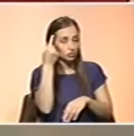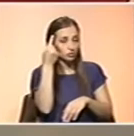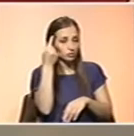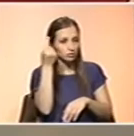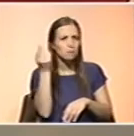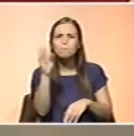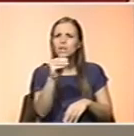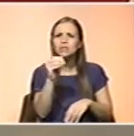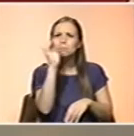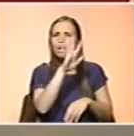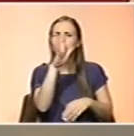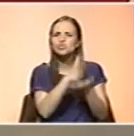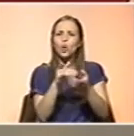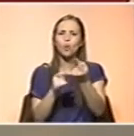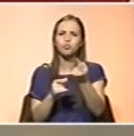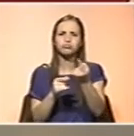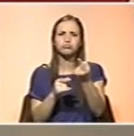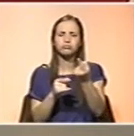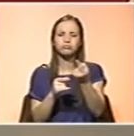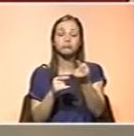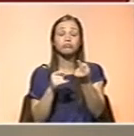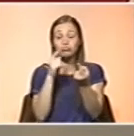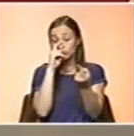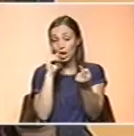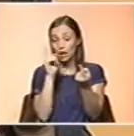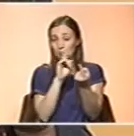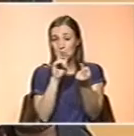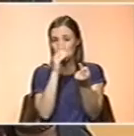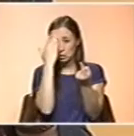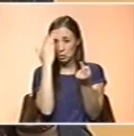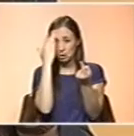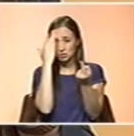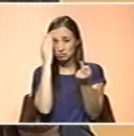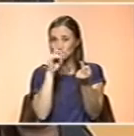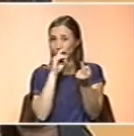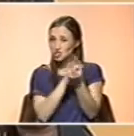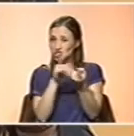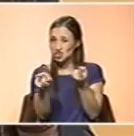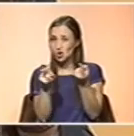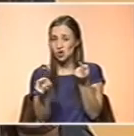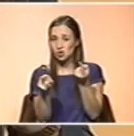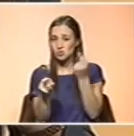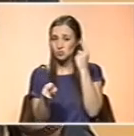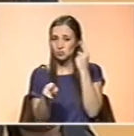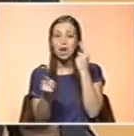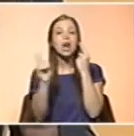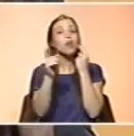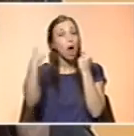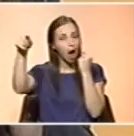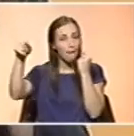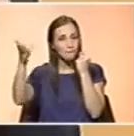fotografias ou foi só esta, Marta? Não me recordo. Eu creio que talvez tenha sido só esta. Não, está ali.